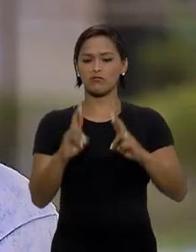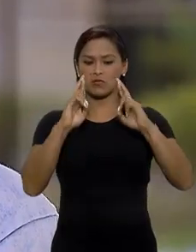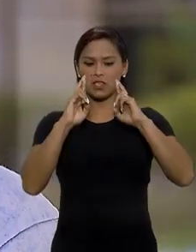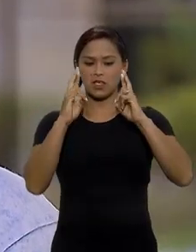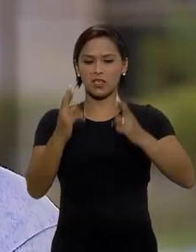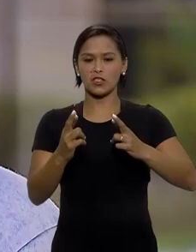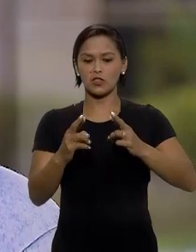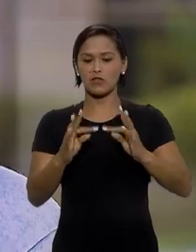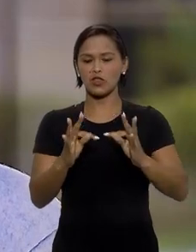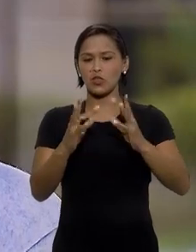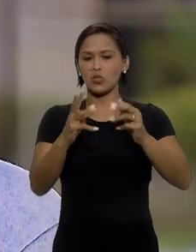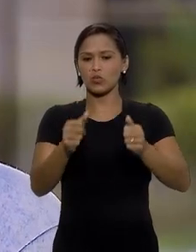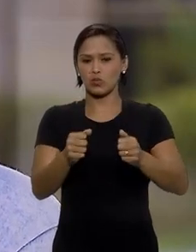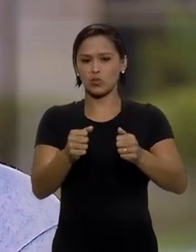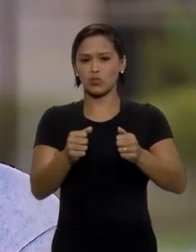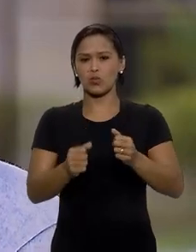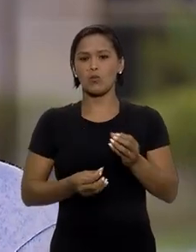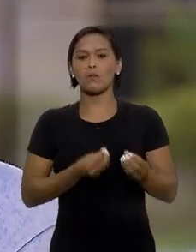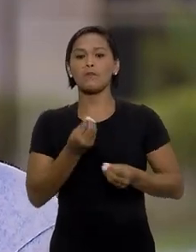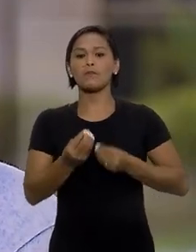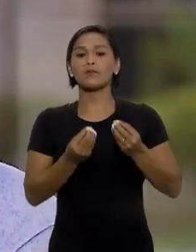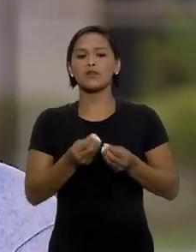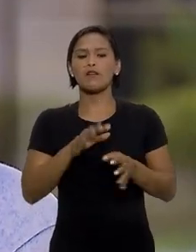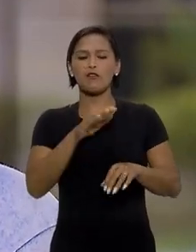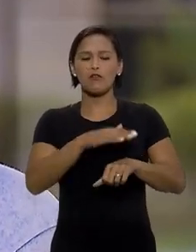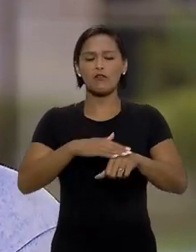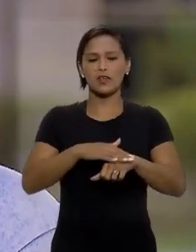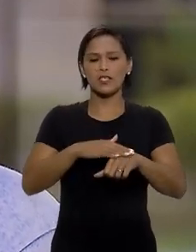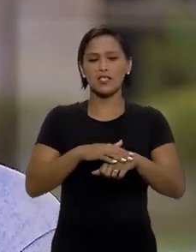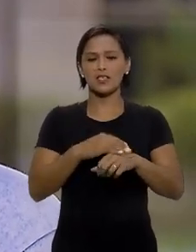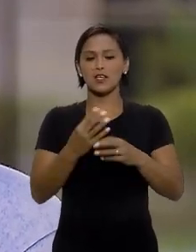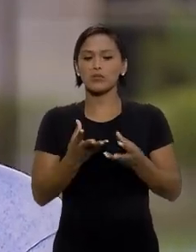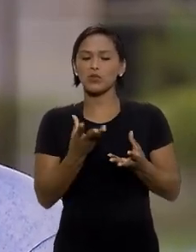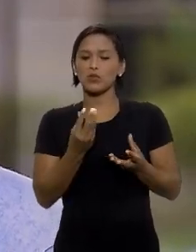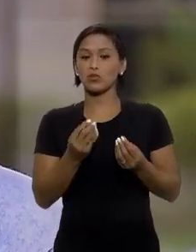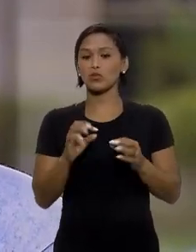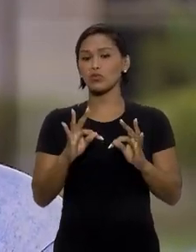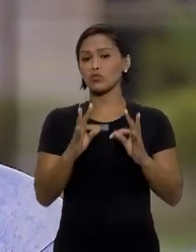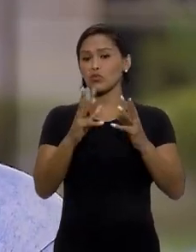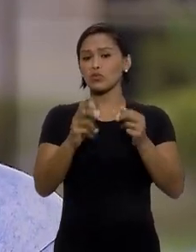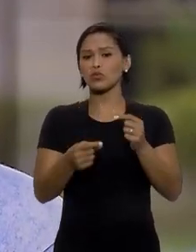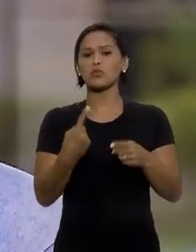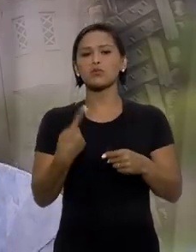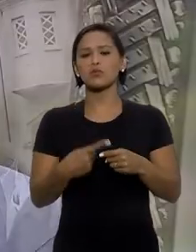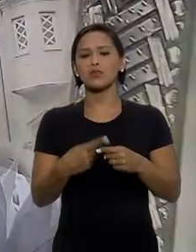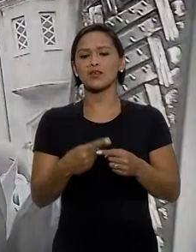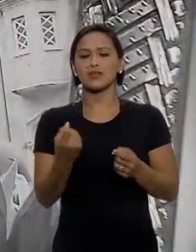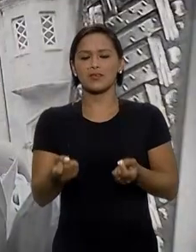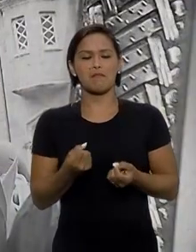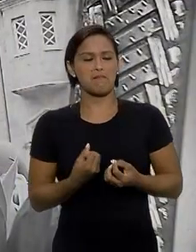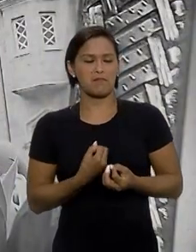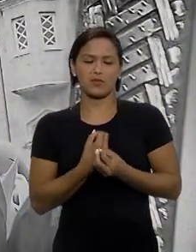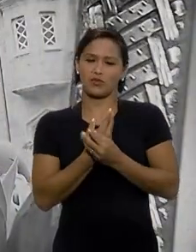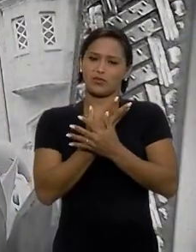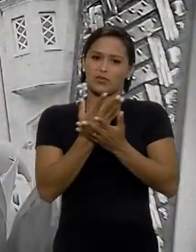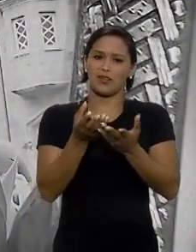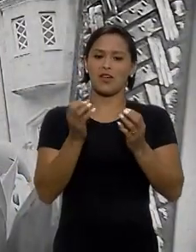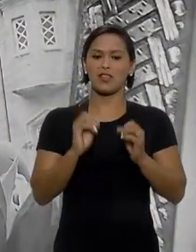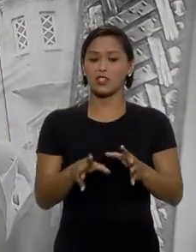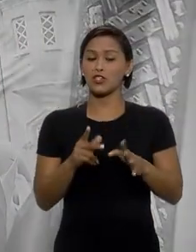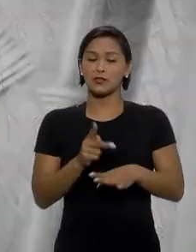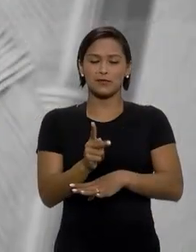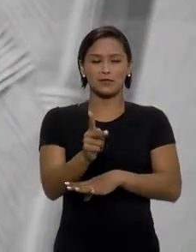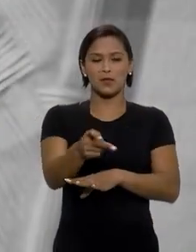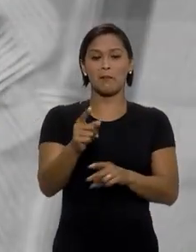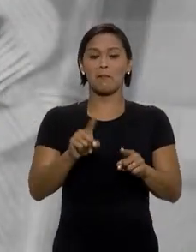importante a gente sempre resolver isso, conversar muito sobre essas questões, que a gente não costuma falar, porque às vezes você está apaixonada, aquela